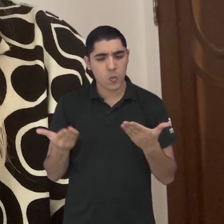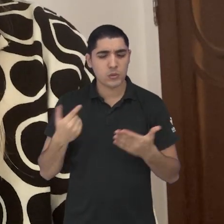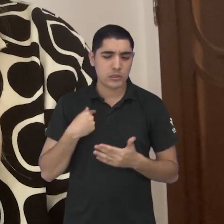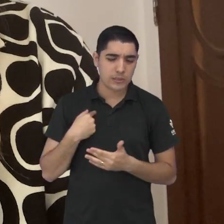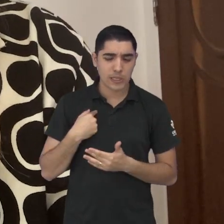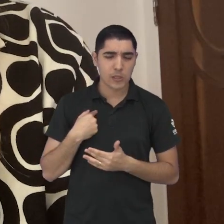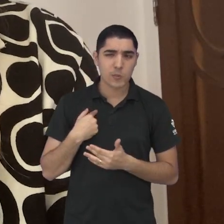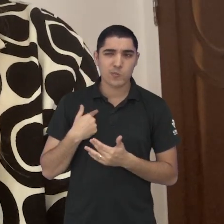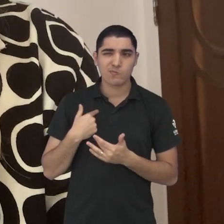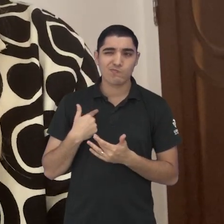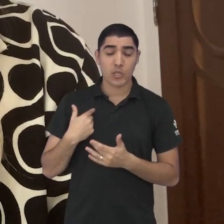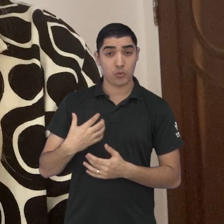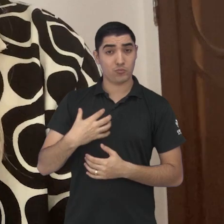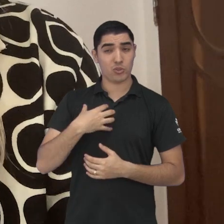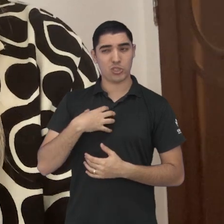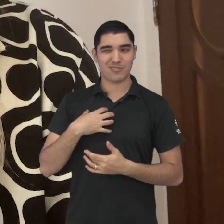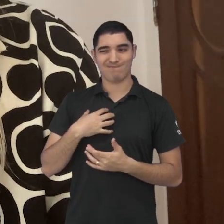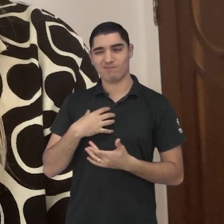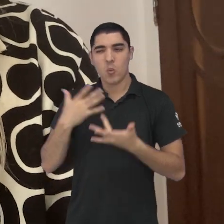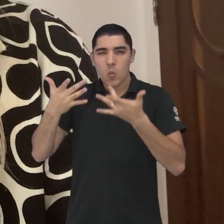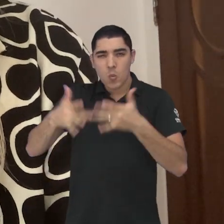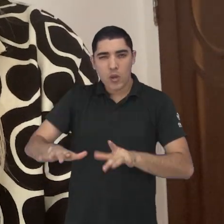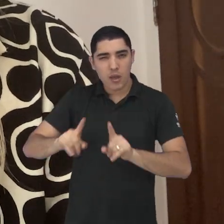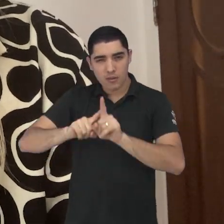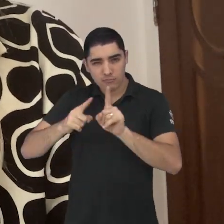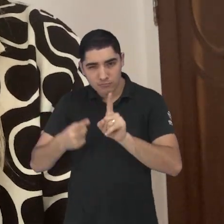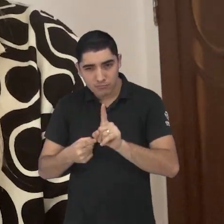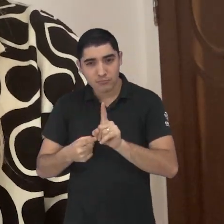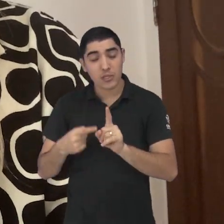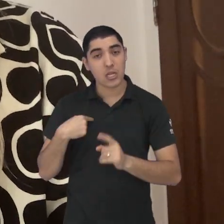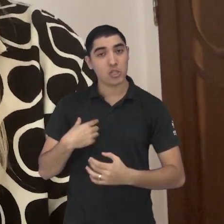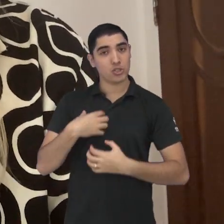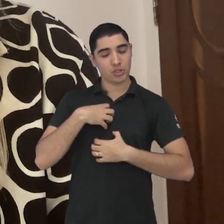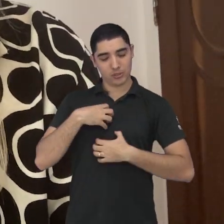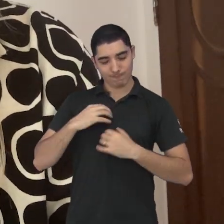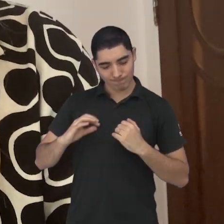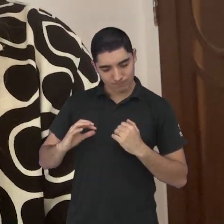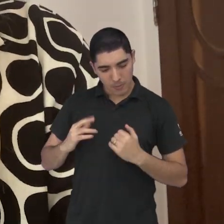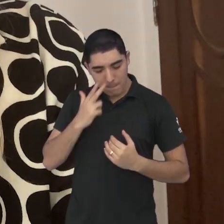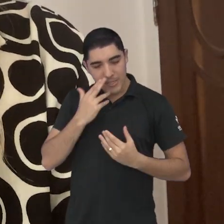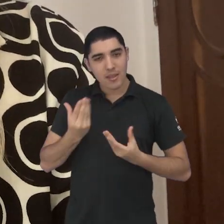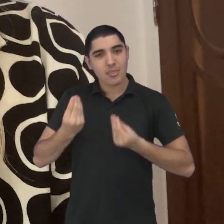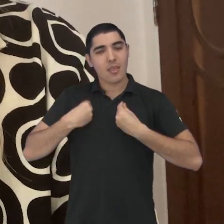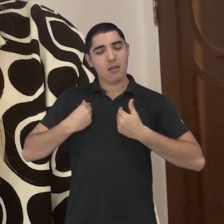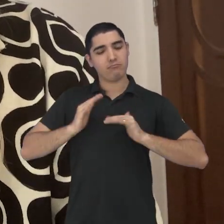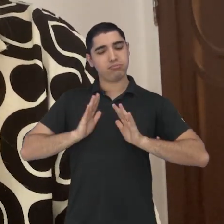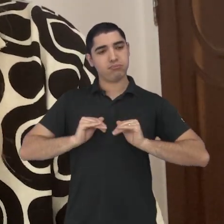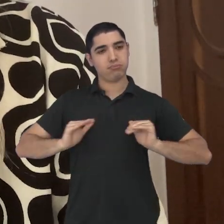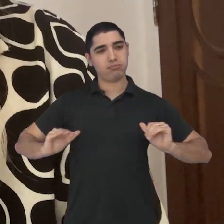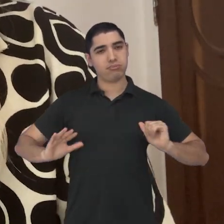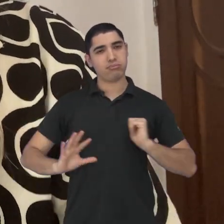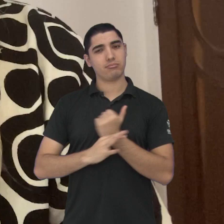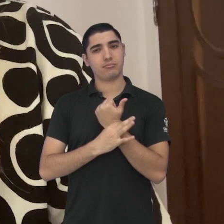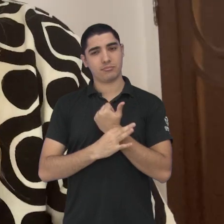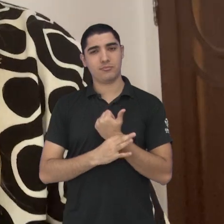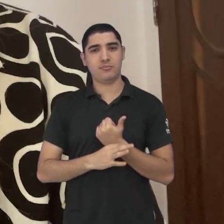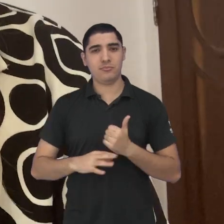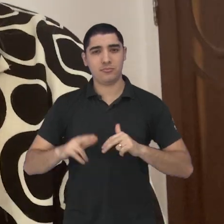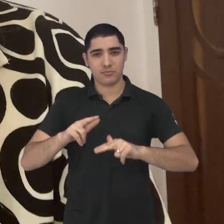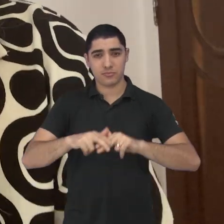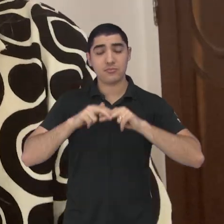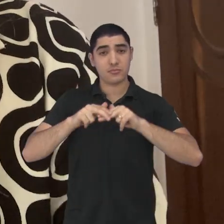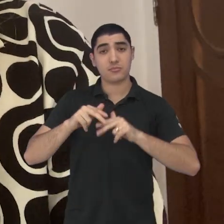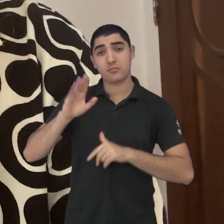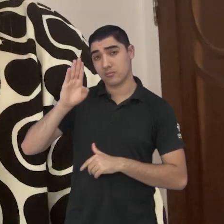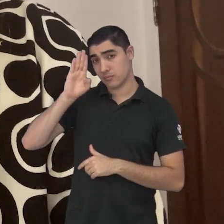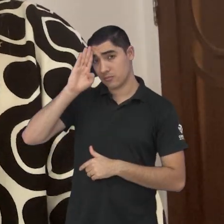o que hoje eu entendo serem os motivos para que eu me sinta segura em não ser mãe, segura, confortável e feliz,